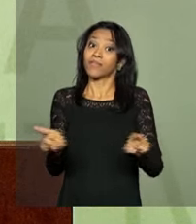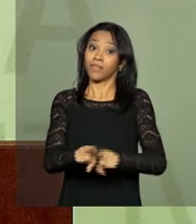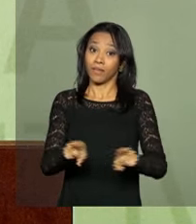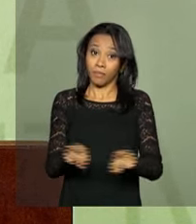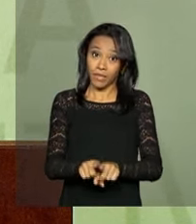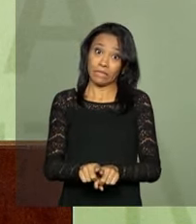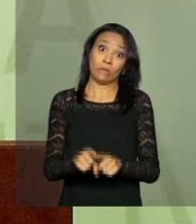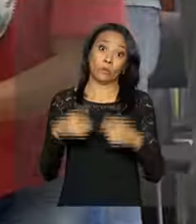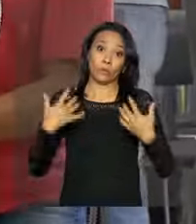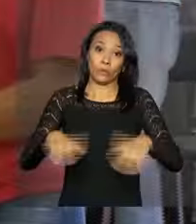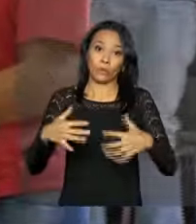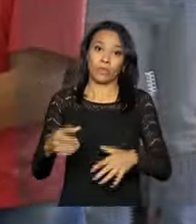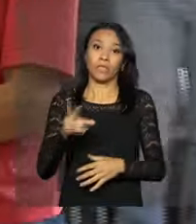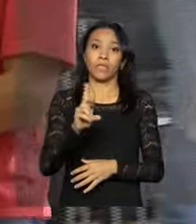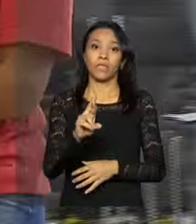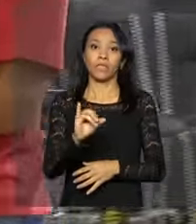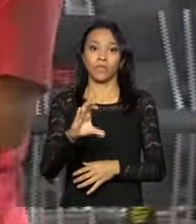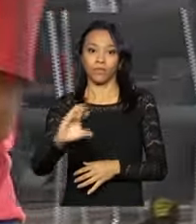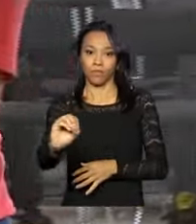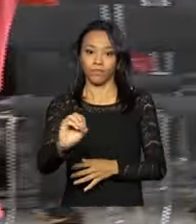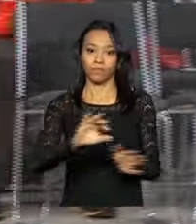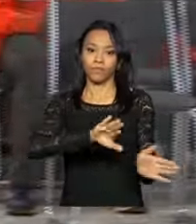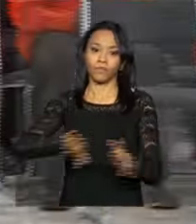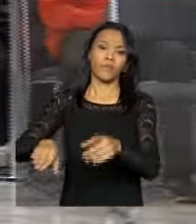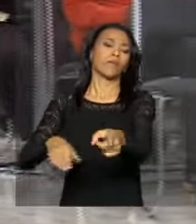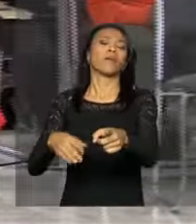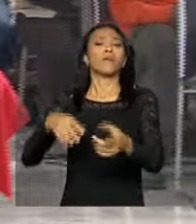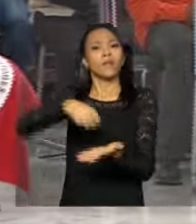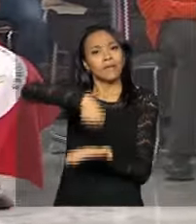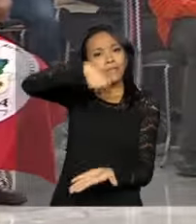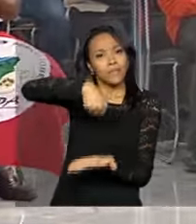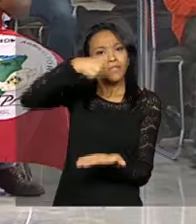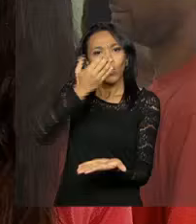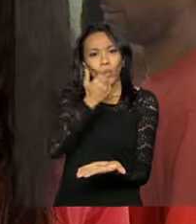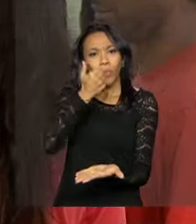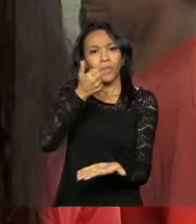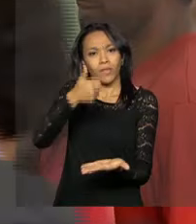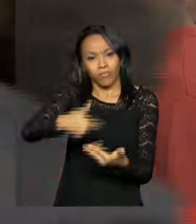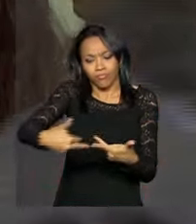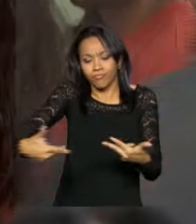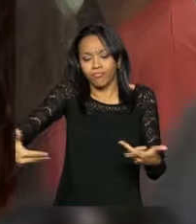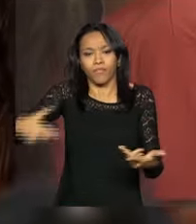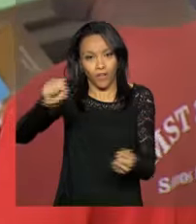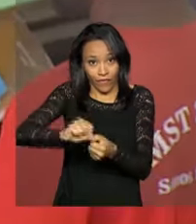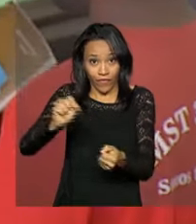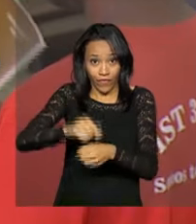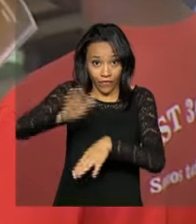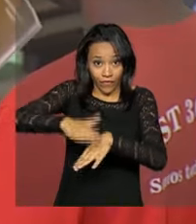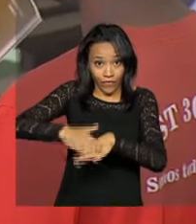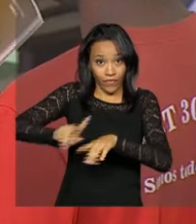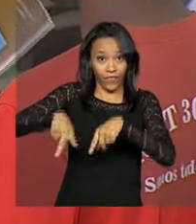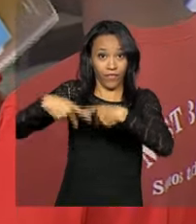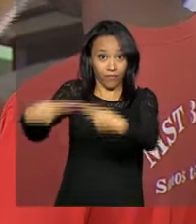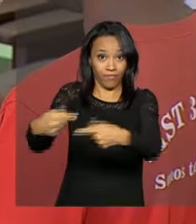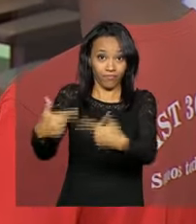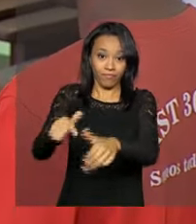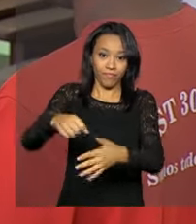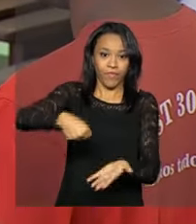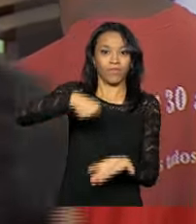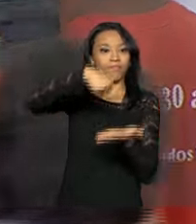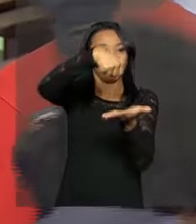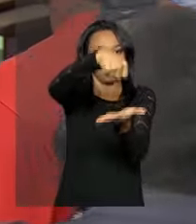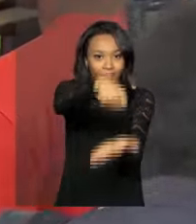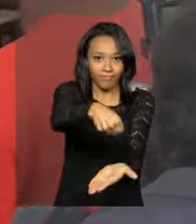mais rico. Para marcar a cerimônia, uma cesta básica produzida em assentamentos da reforma agrária foi doada à